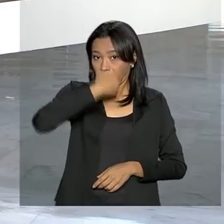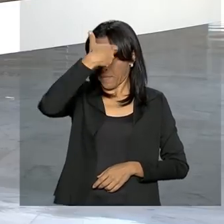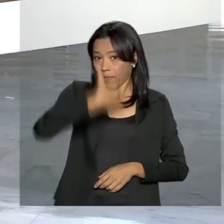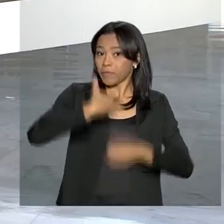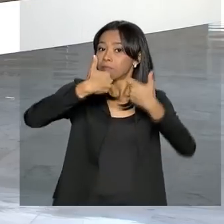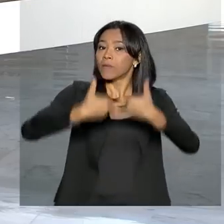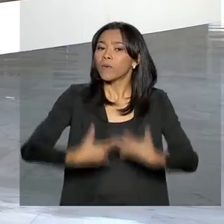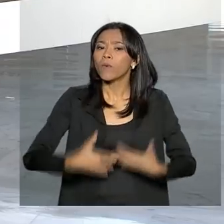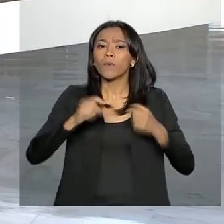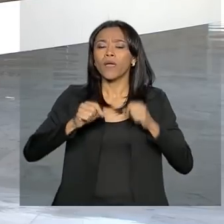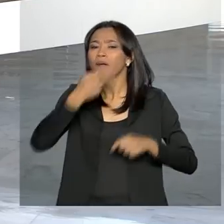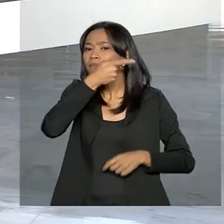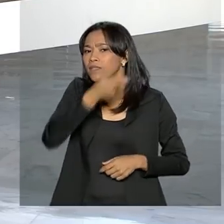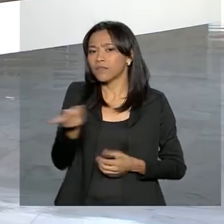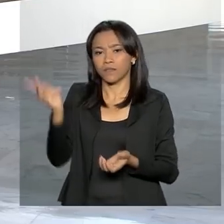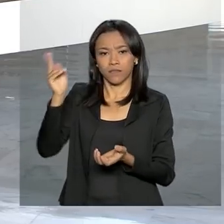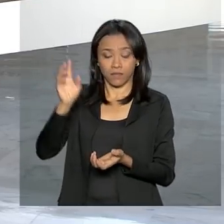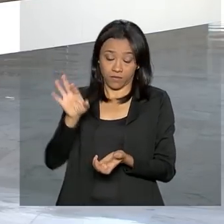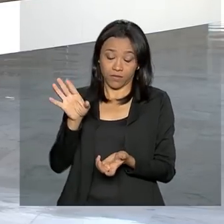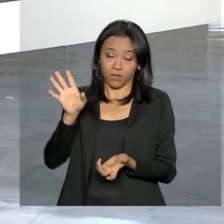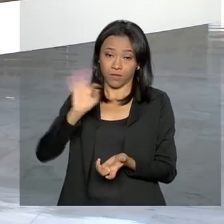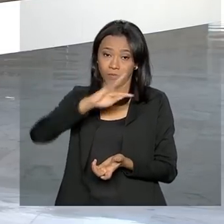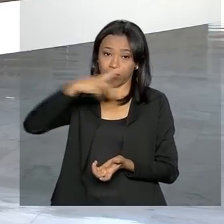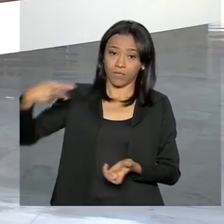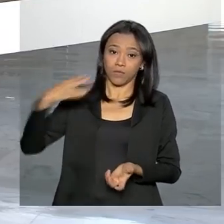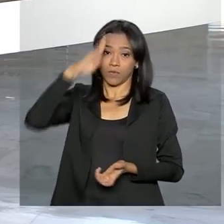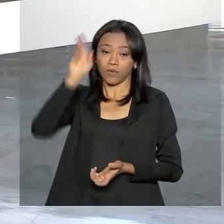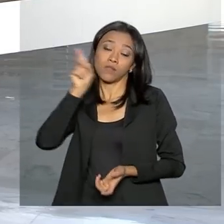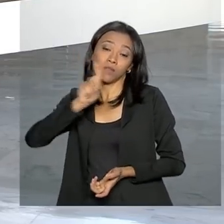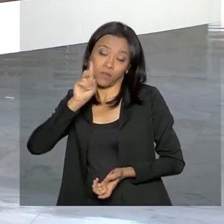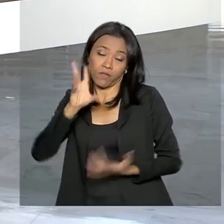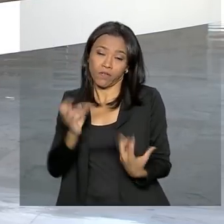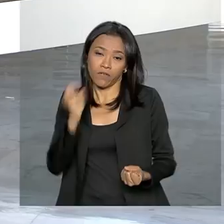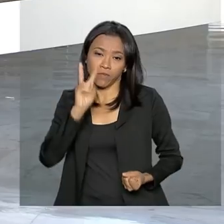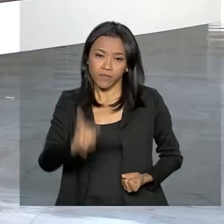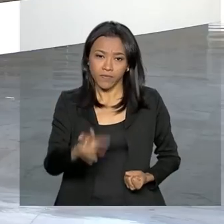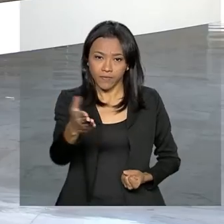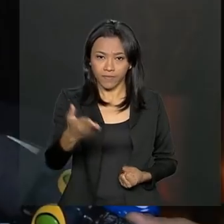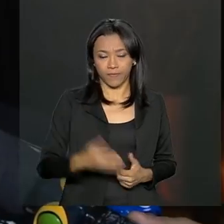essa visita oficial do presidente aos Estados Unidos. Vamos ver.